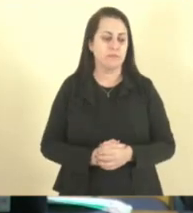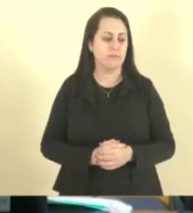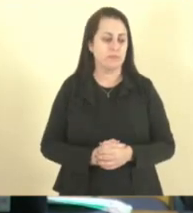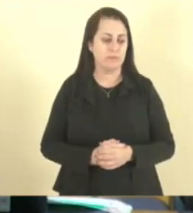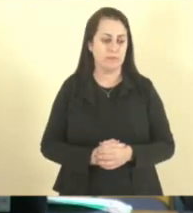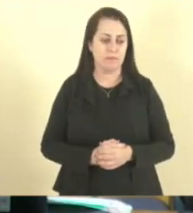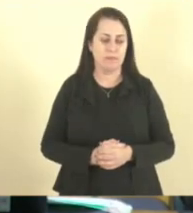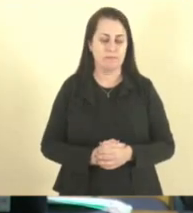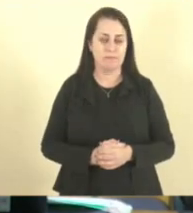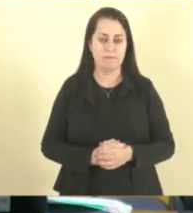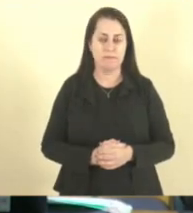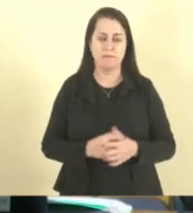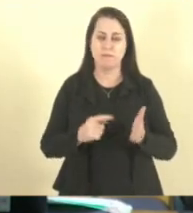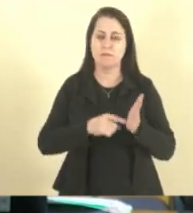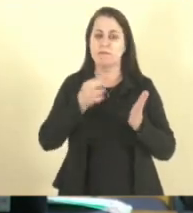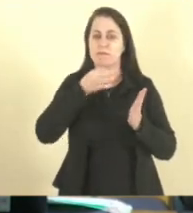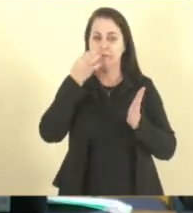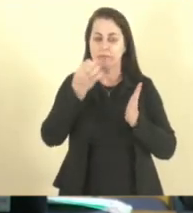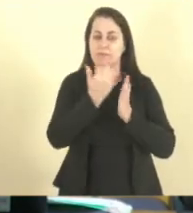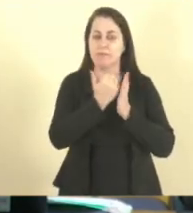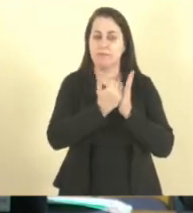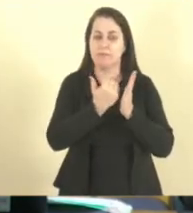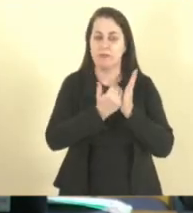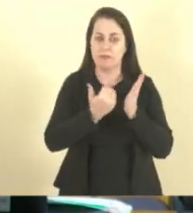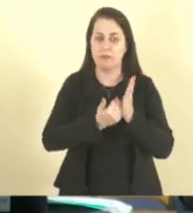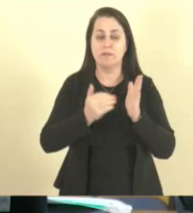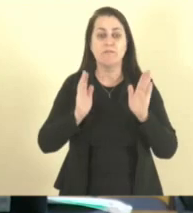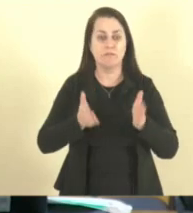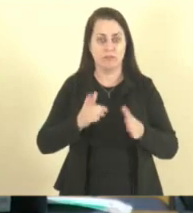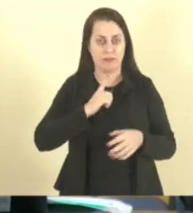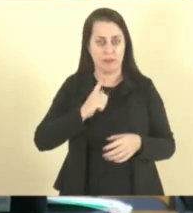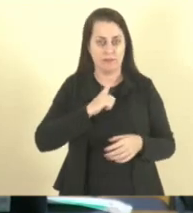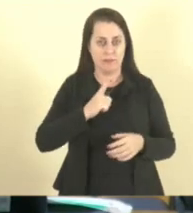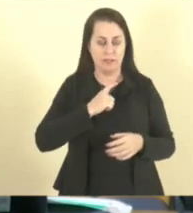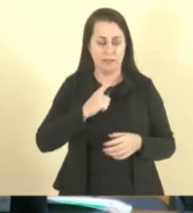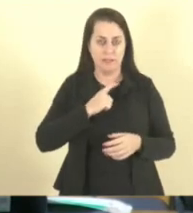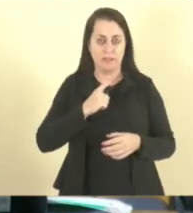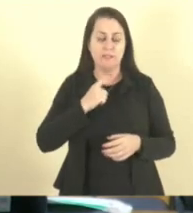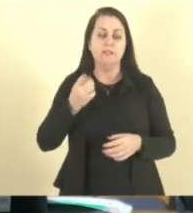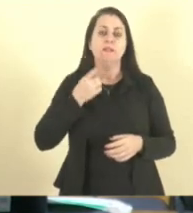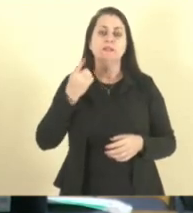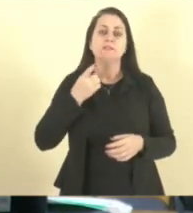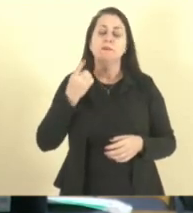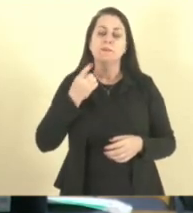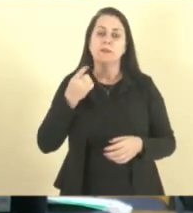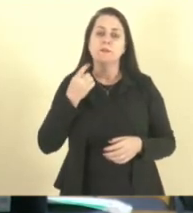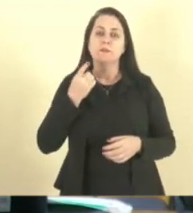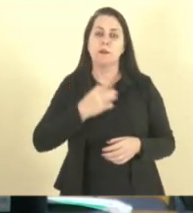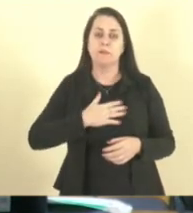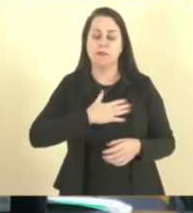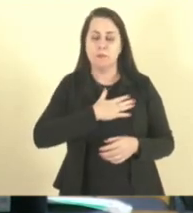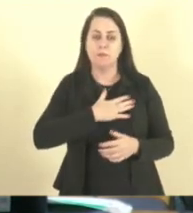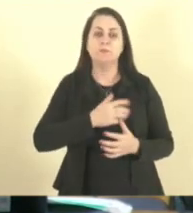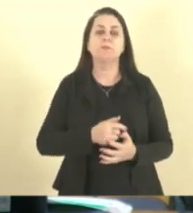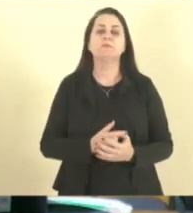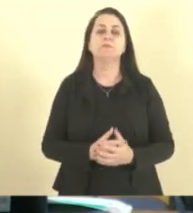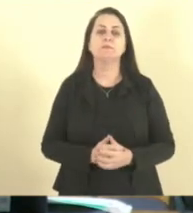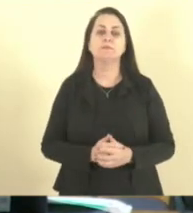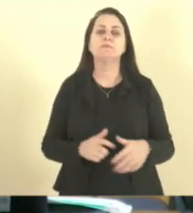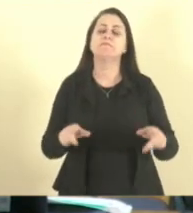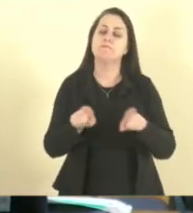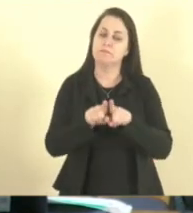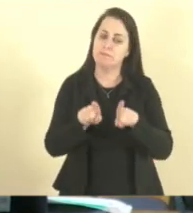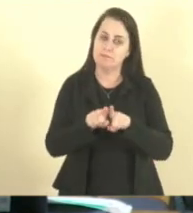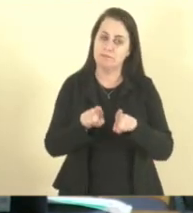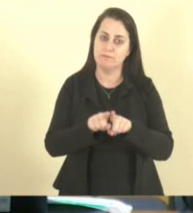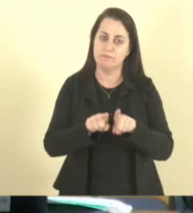E o parecer que já estava emitido pelo deputado Capitão Assunção, que eu estou avocando, também